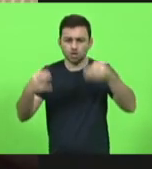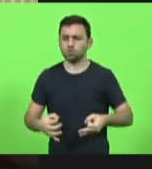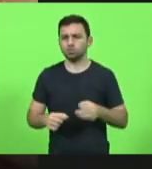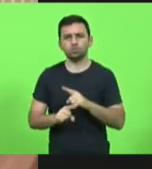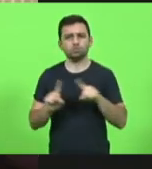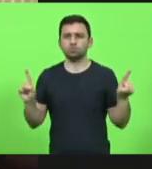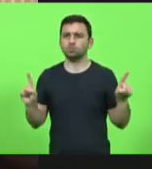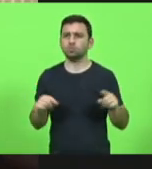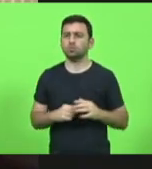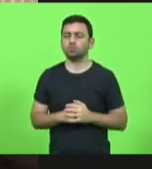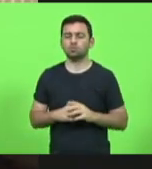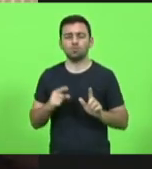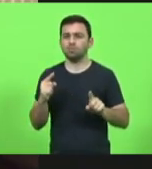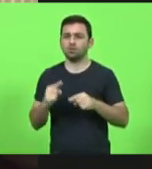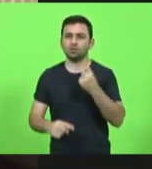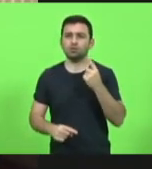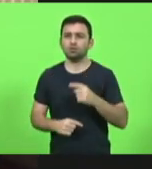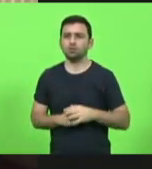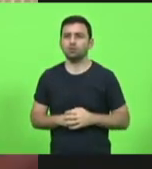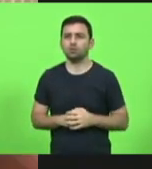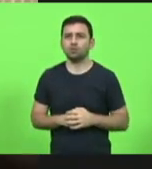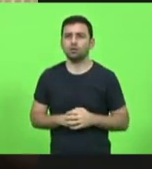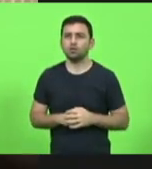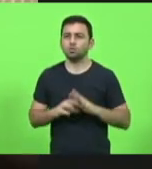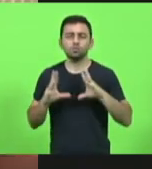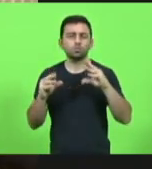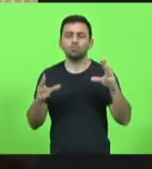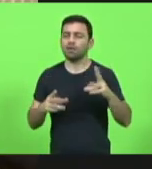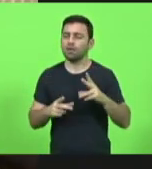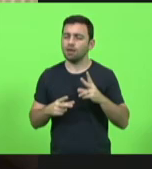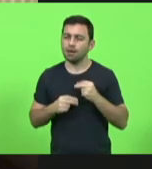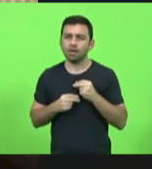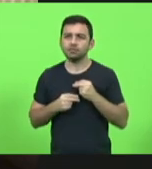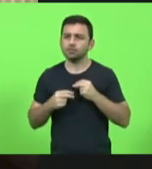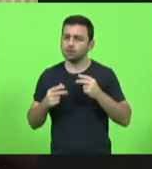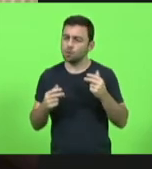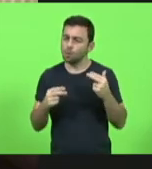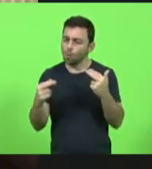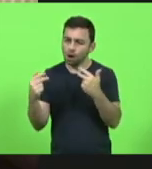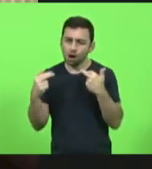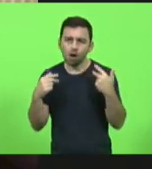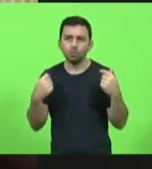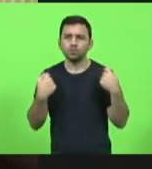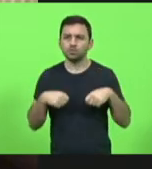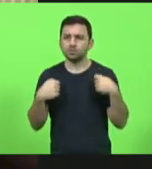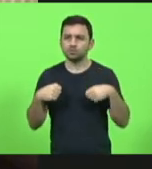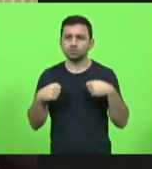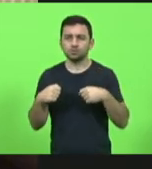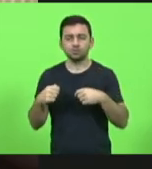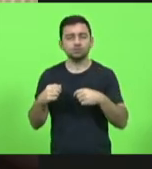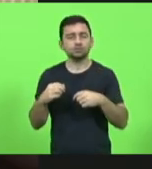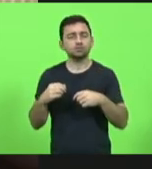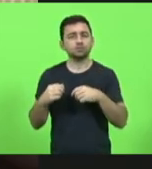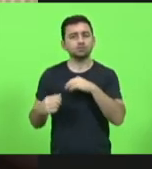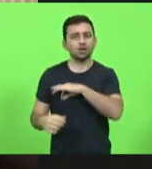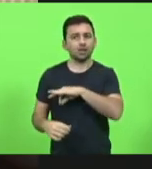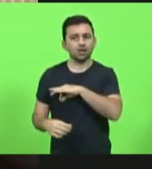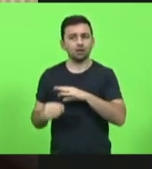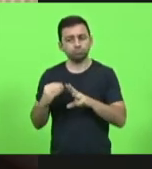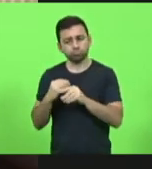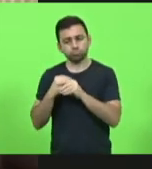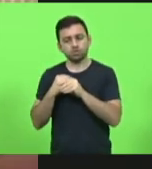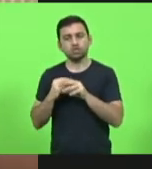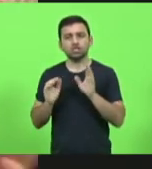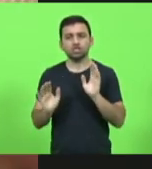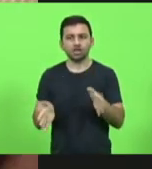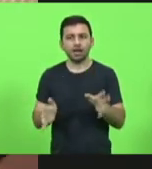Não é justo. Todos merecem aumento porque a reposição salarial ela já alcança quase 50%,